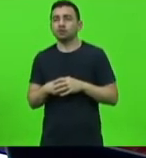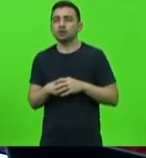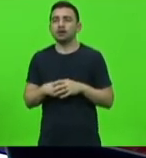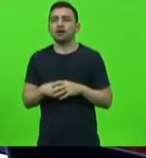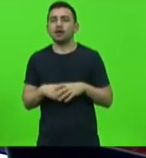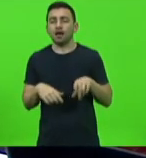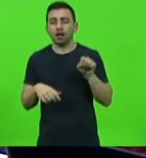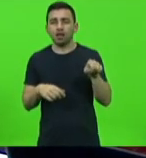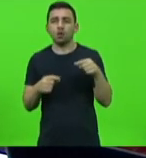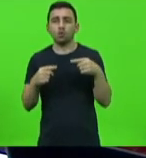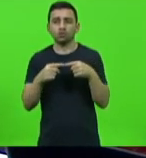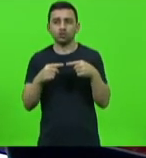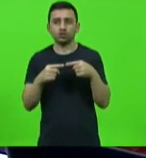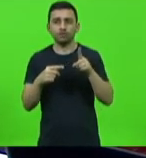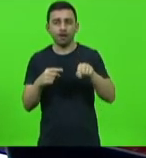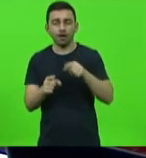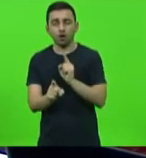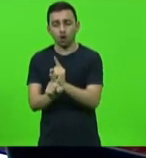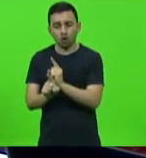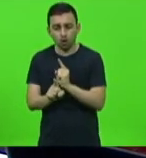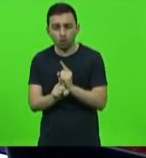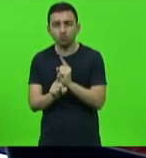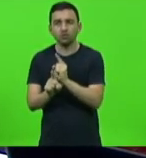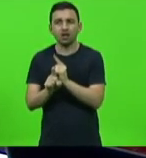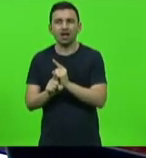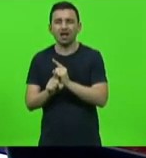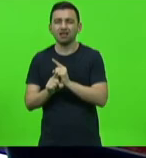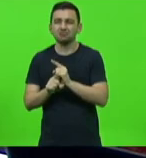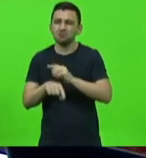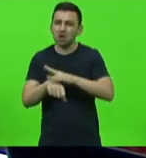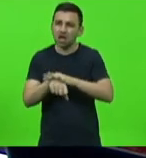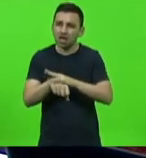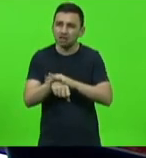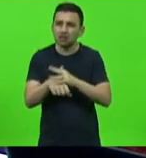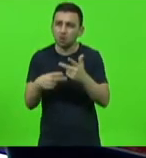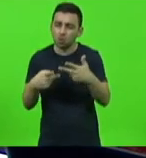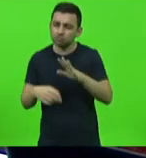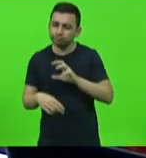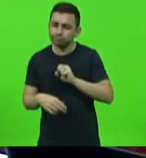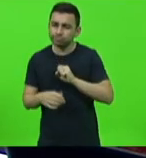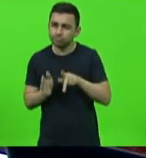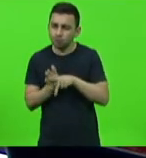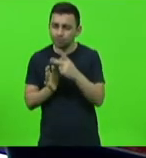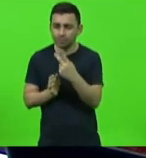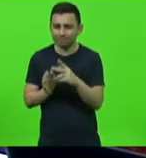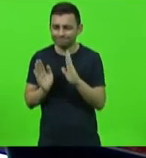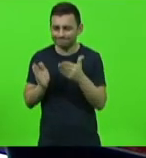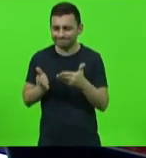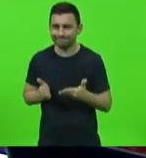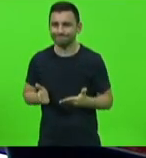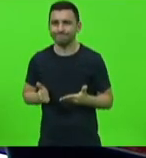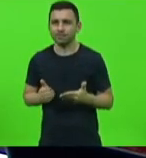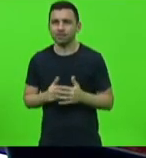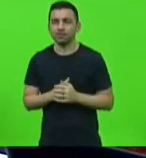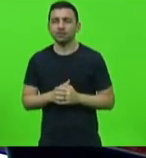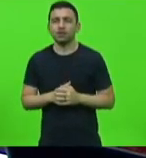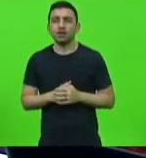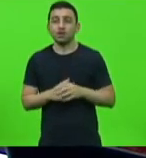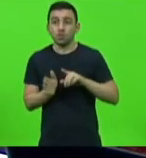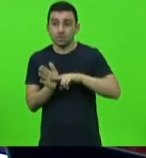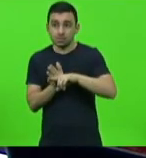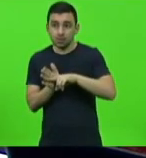de identificar doenças congênitas específicas esse exame ele permite